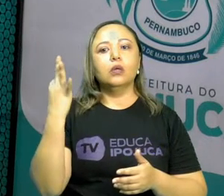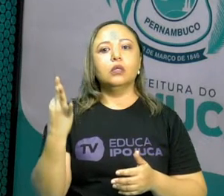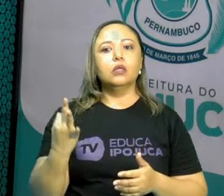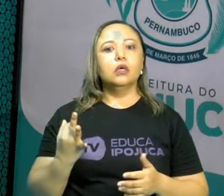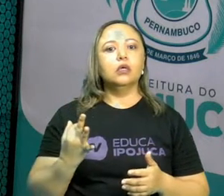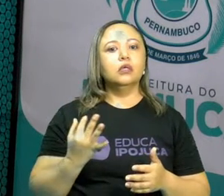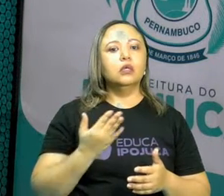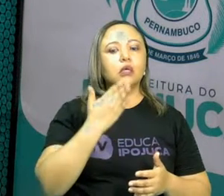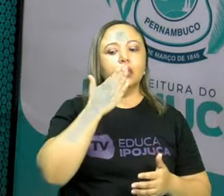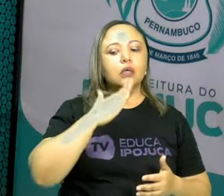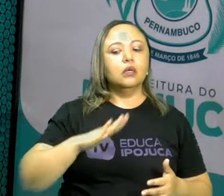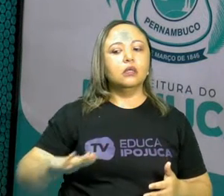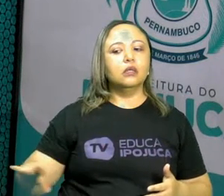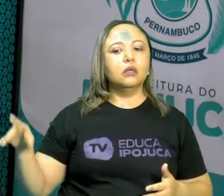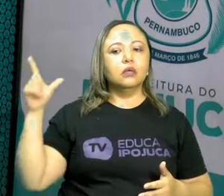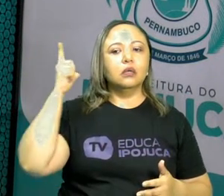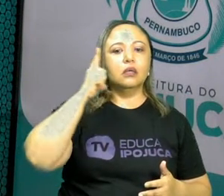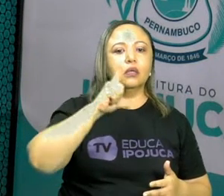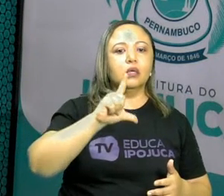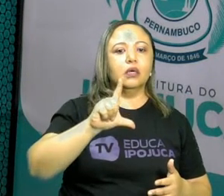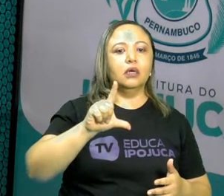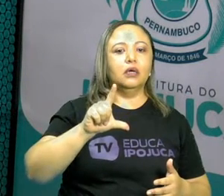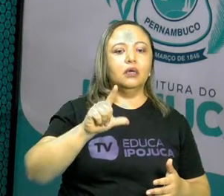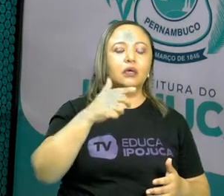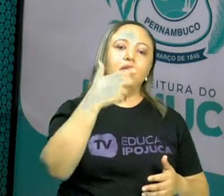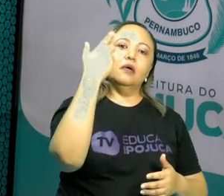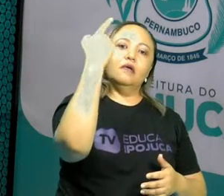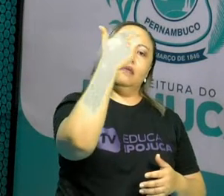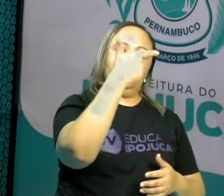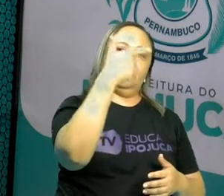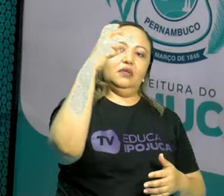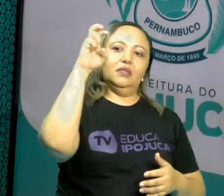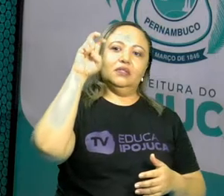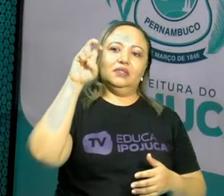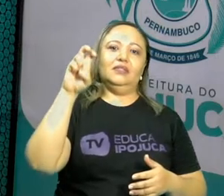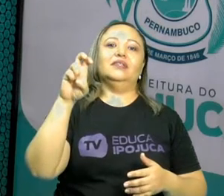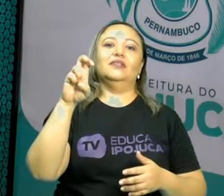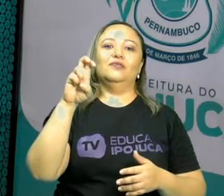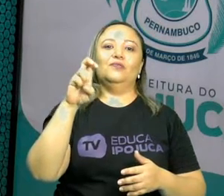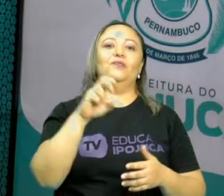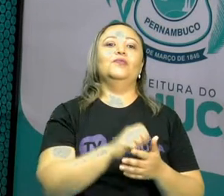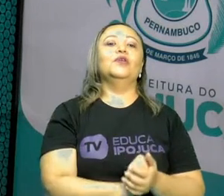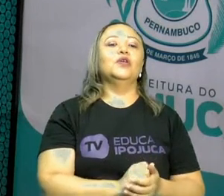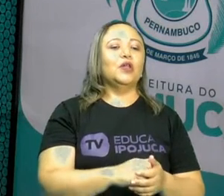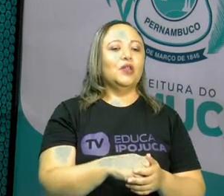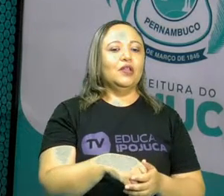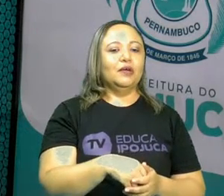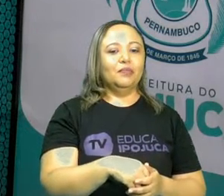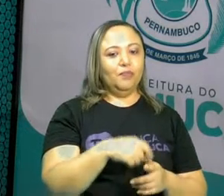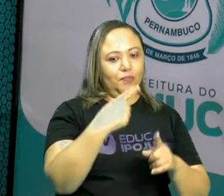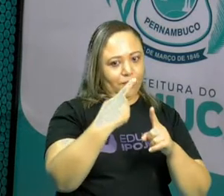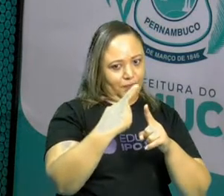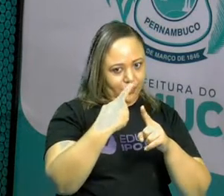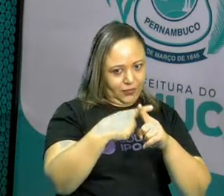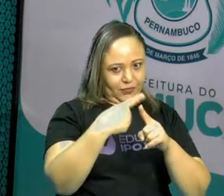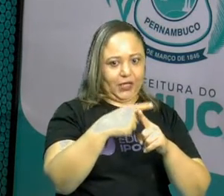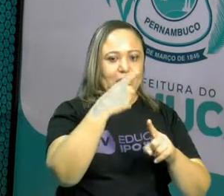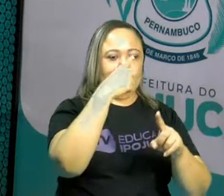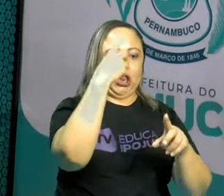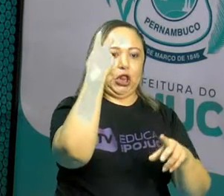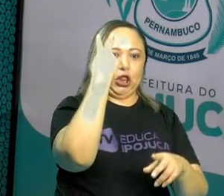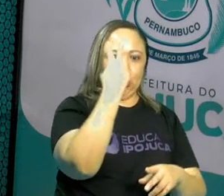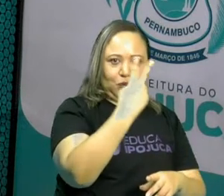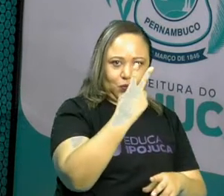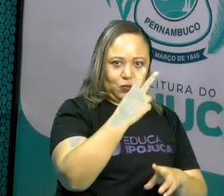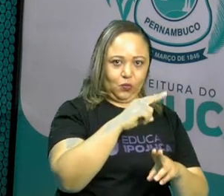25 crianças. Pois é. 2 e 25 são múltiplos de 50. Então dá para